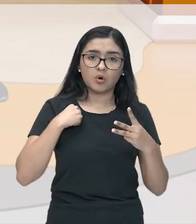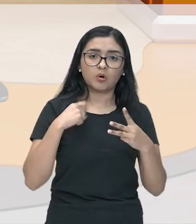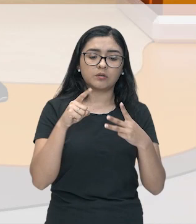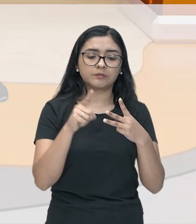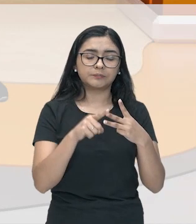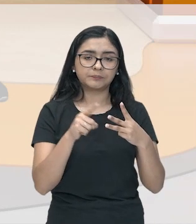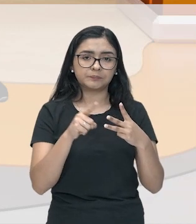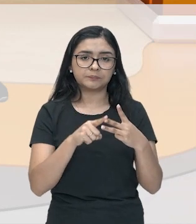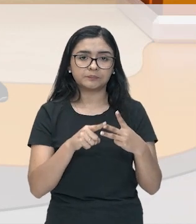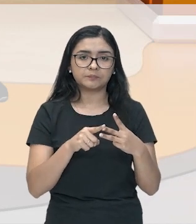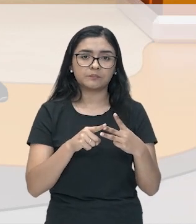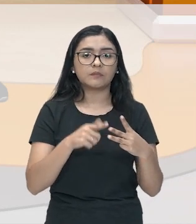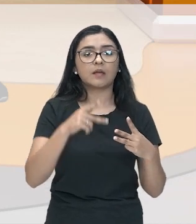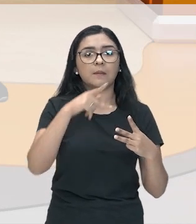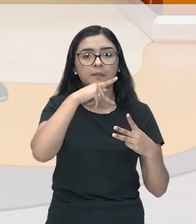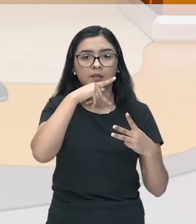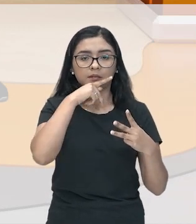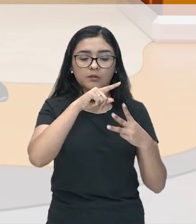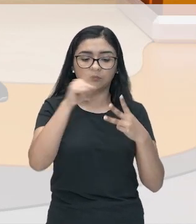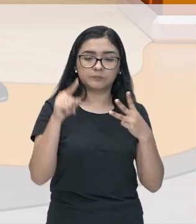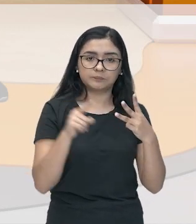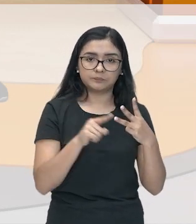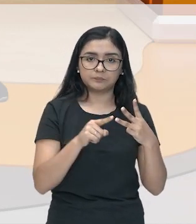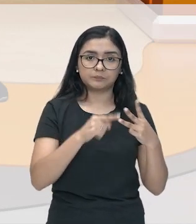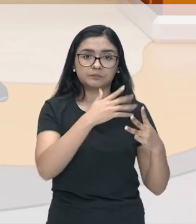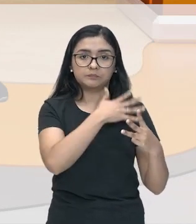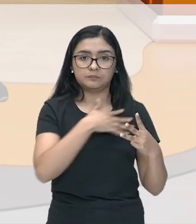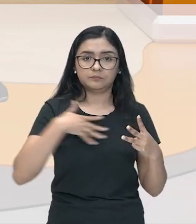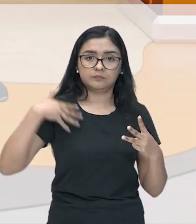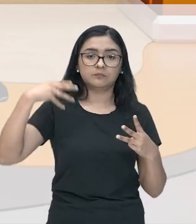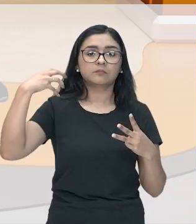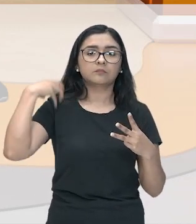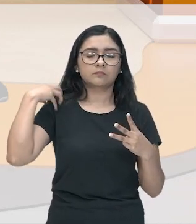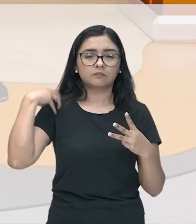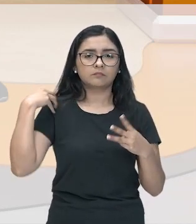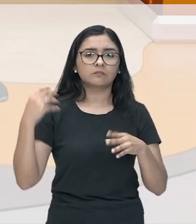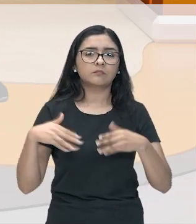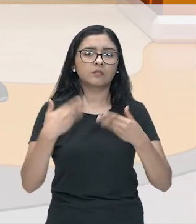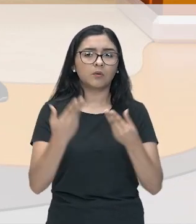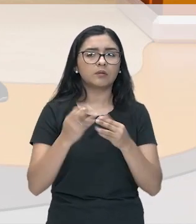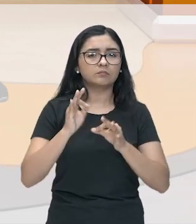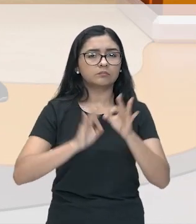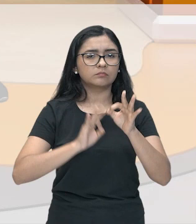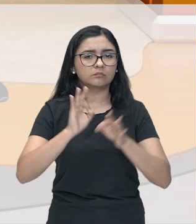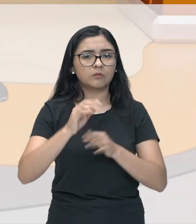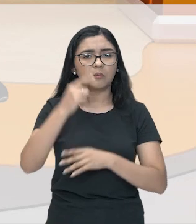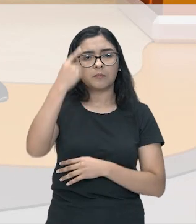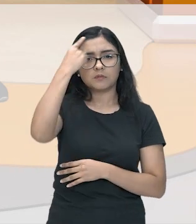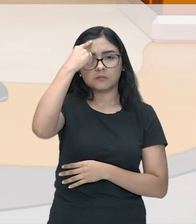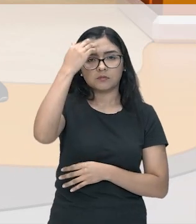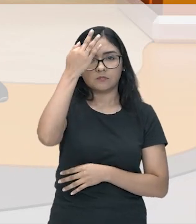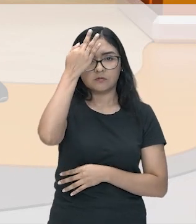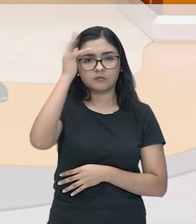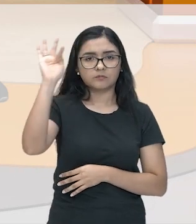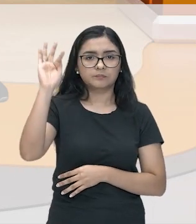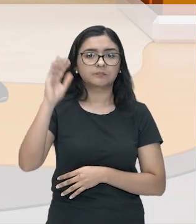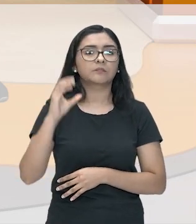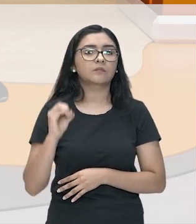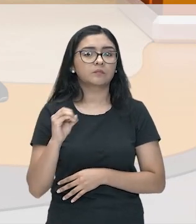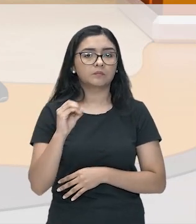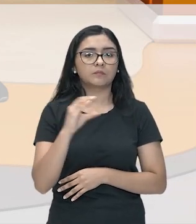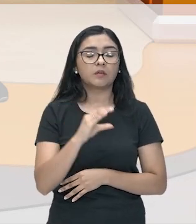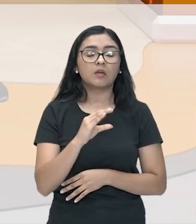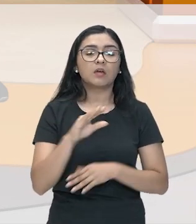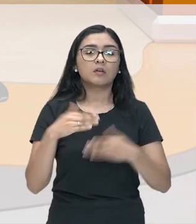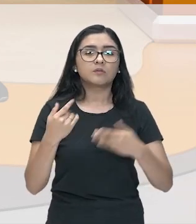Platão e Aristóteles, acabaram moldando o pensamento filosófico ocidental. Suas ideias sobre